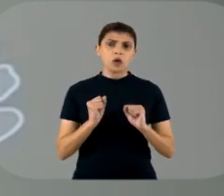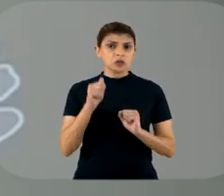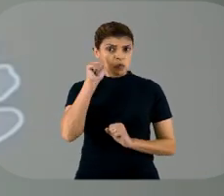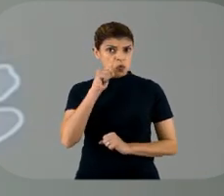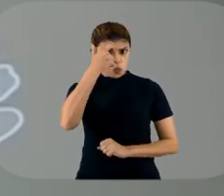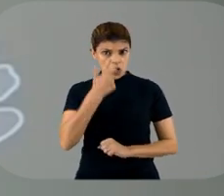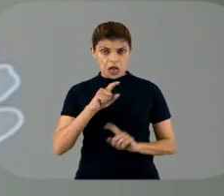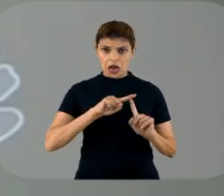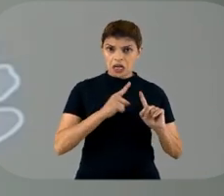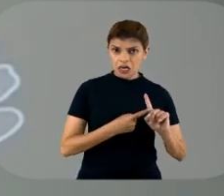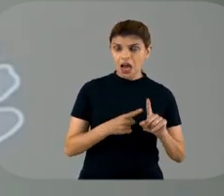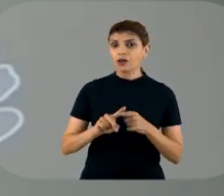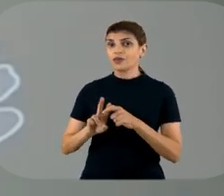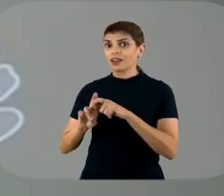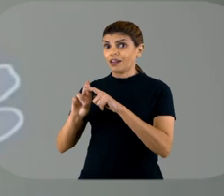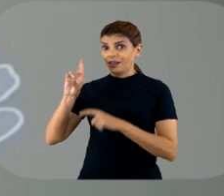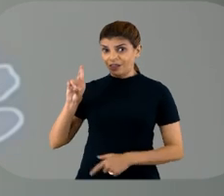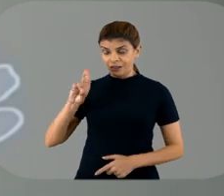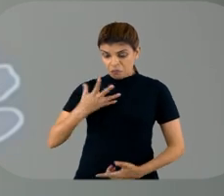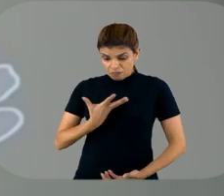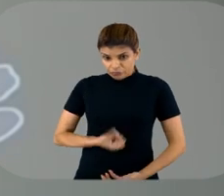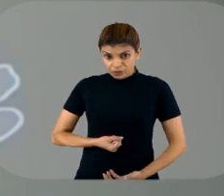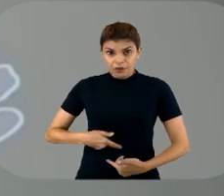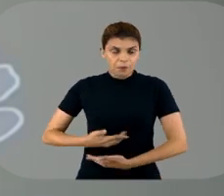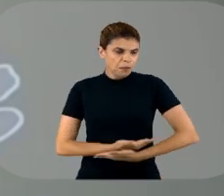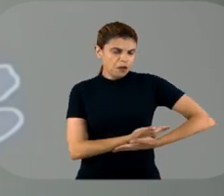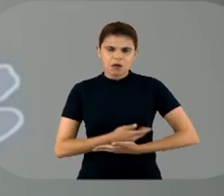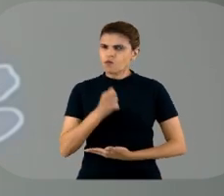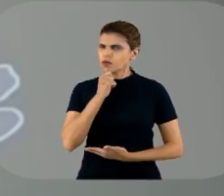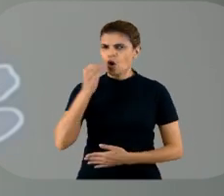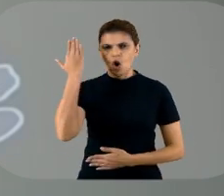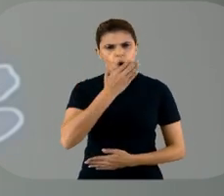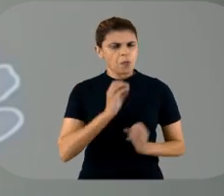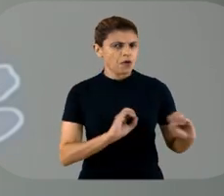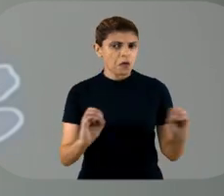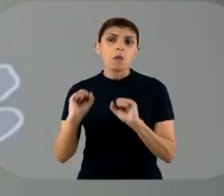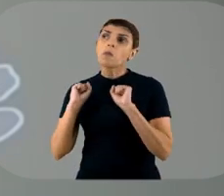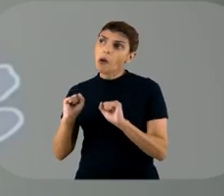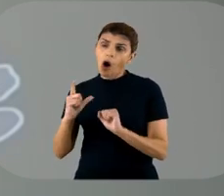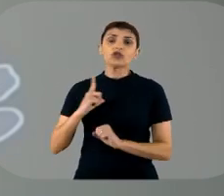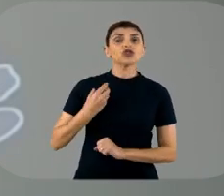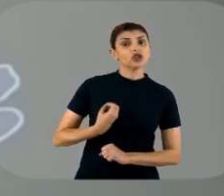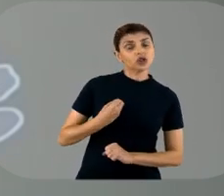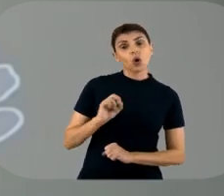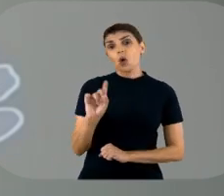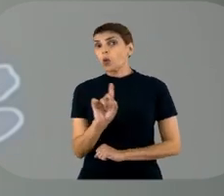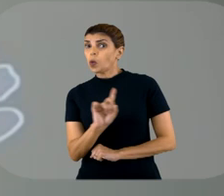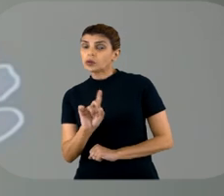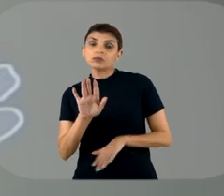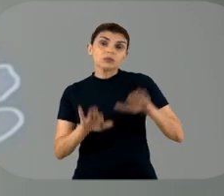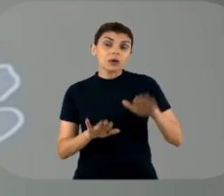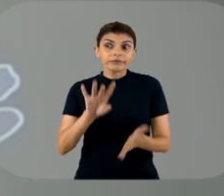a gente não tem nenhuma comprovação ainda, existem relatos de que talvez possa existir ou não, mas ainda,